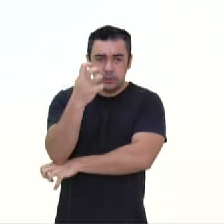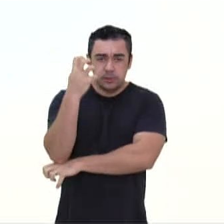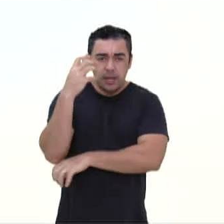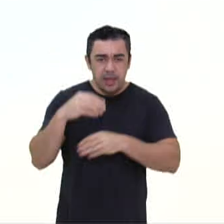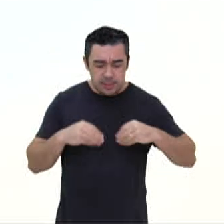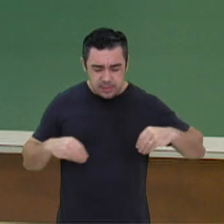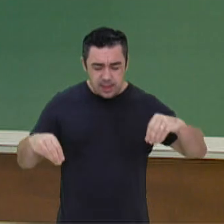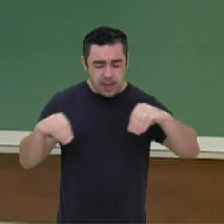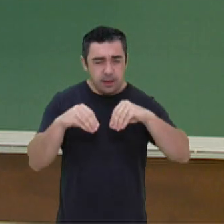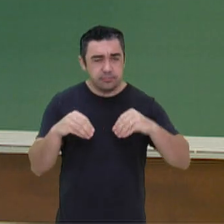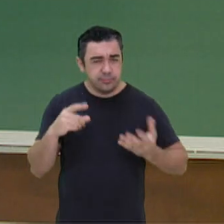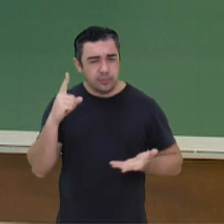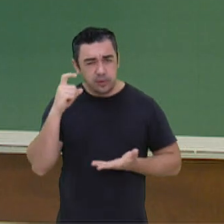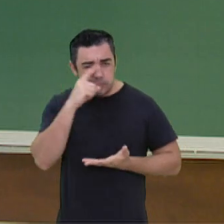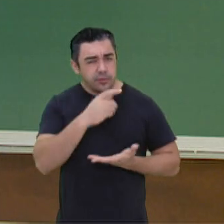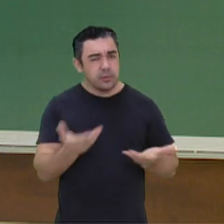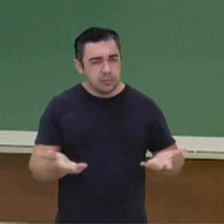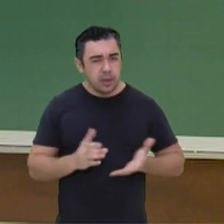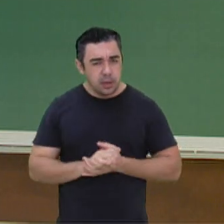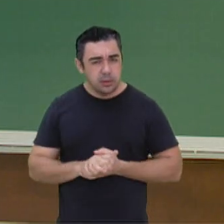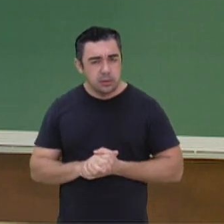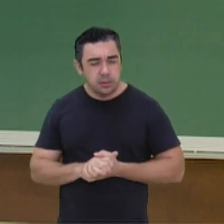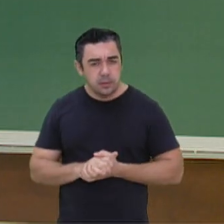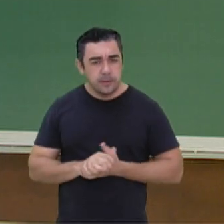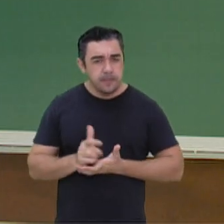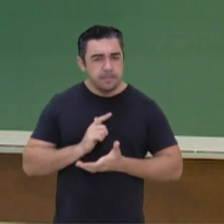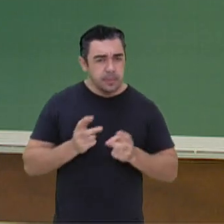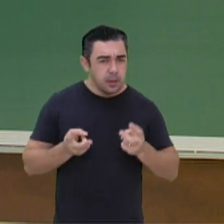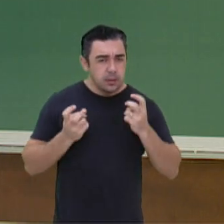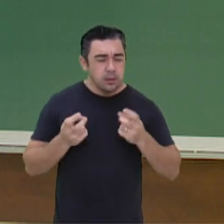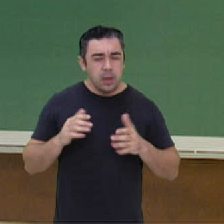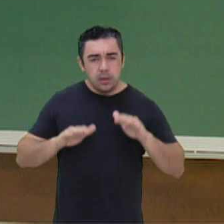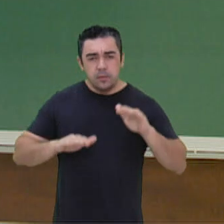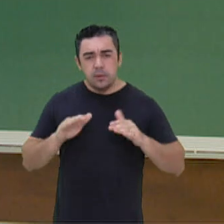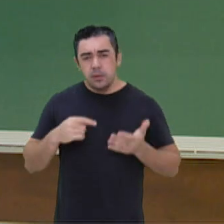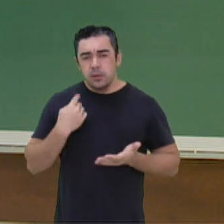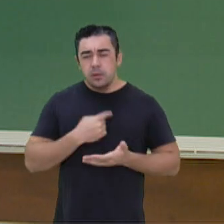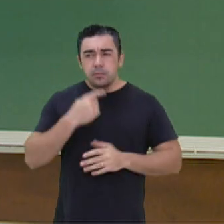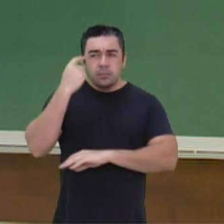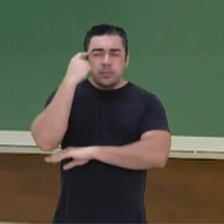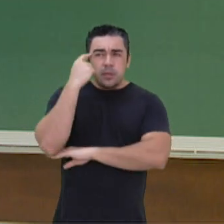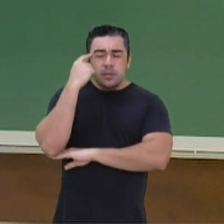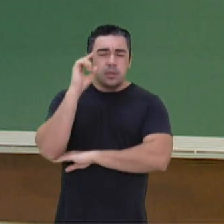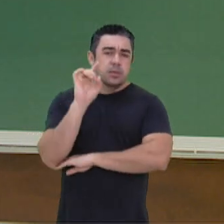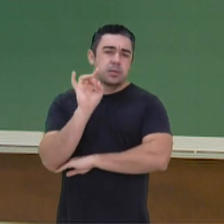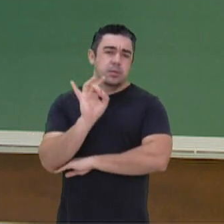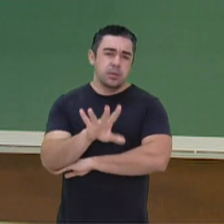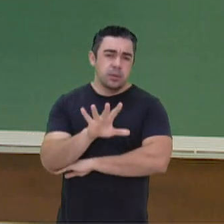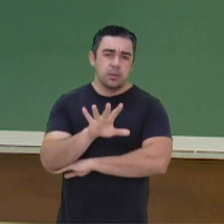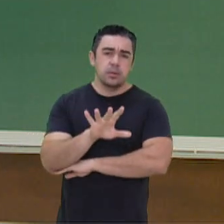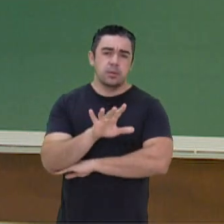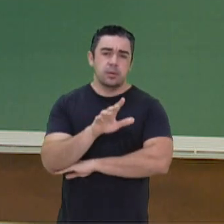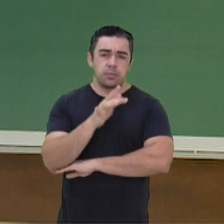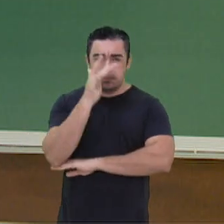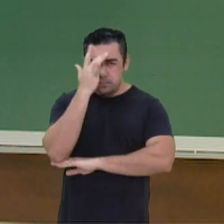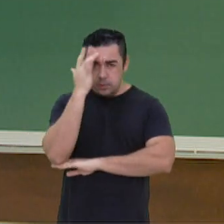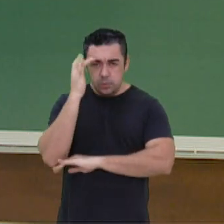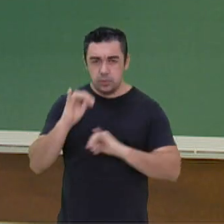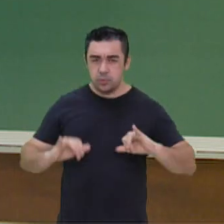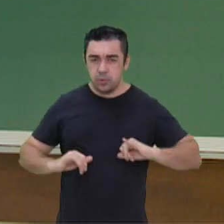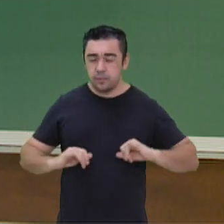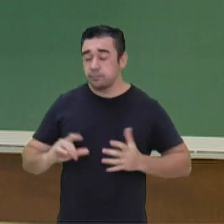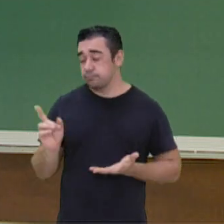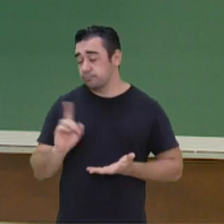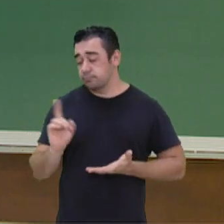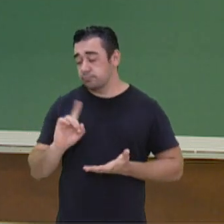dureza da secúria, né? Olha a dificuldade. Então, às vezes, nós pensamos assim, ah, só as pessoas sofrem.